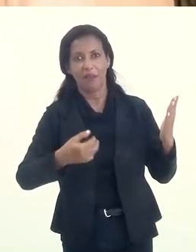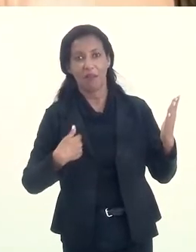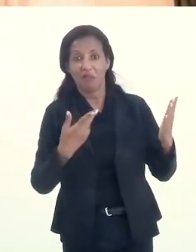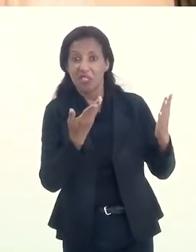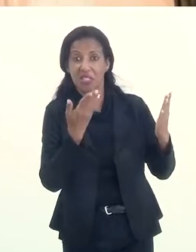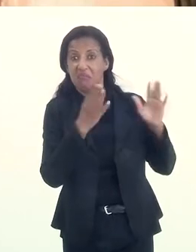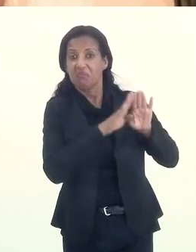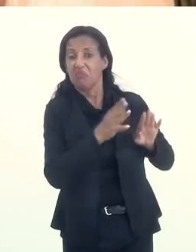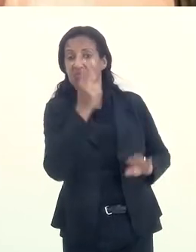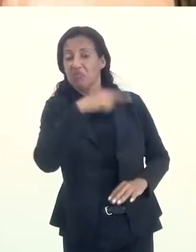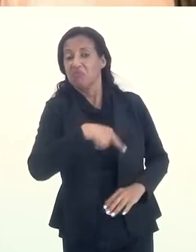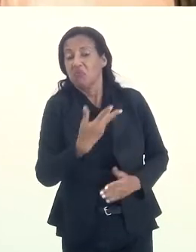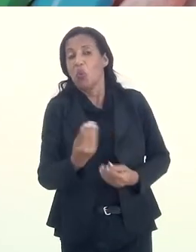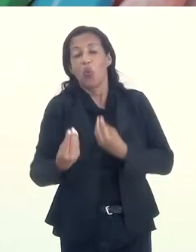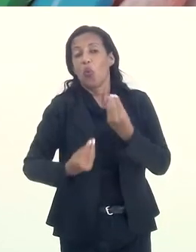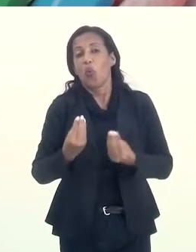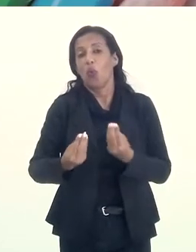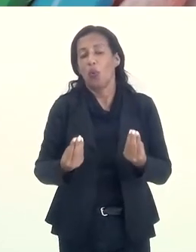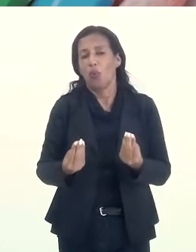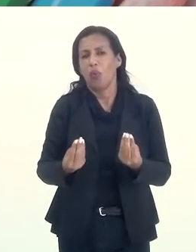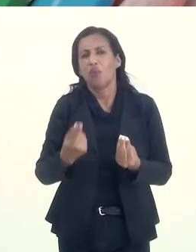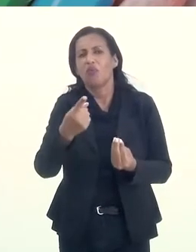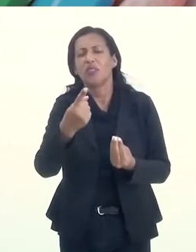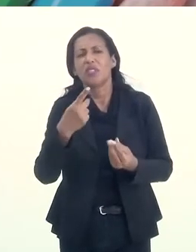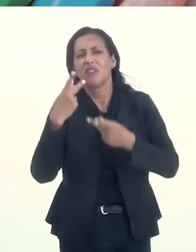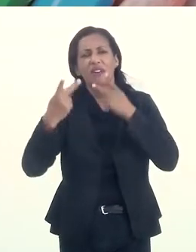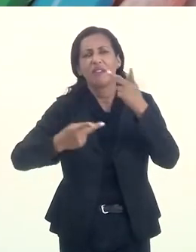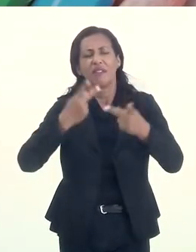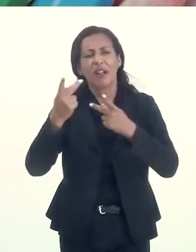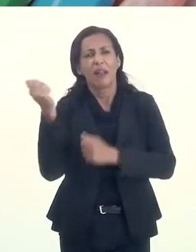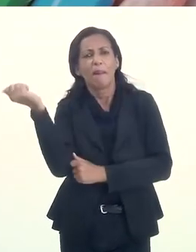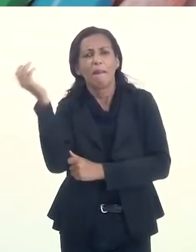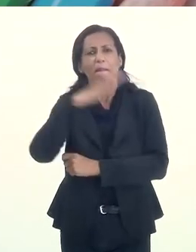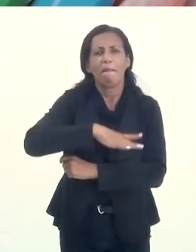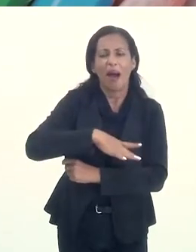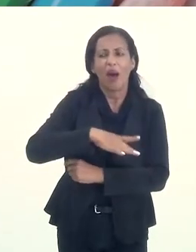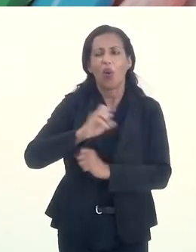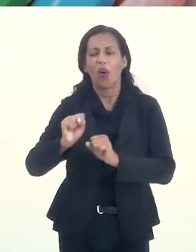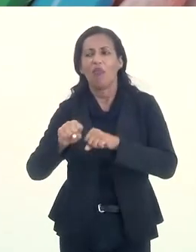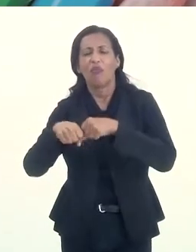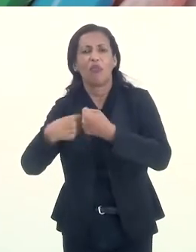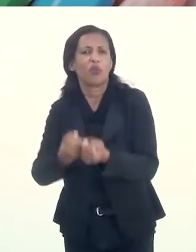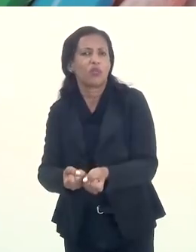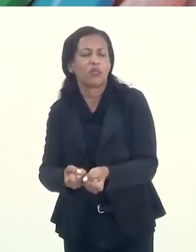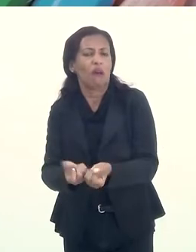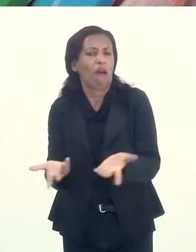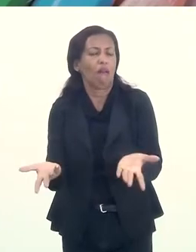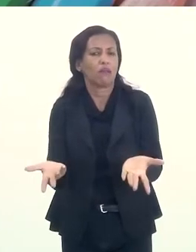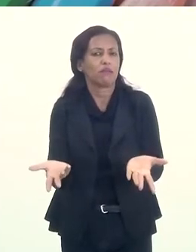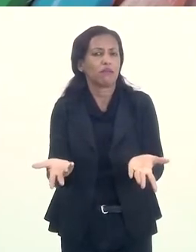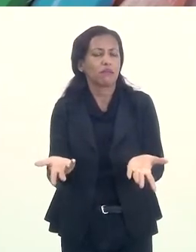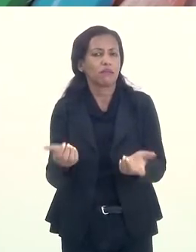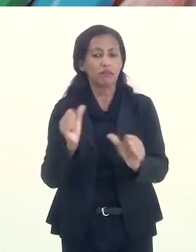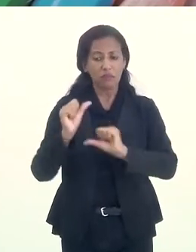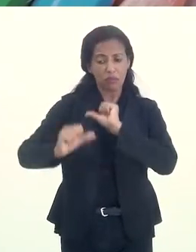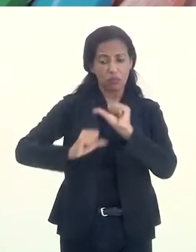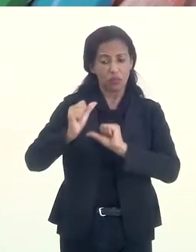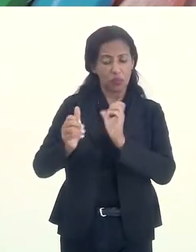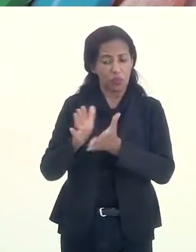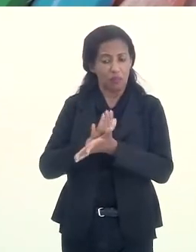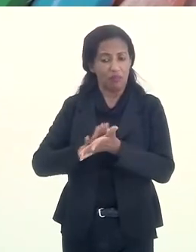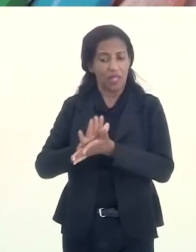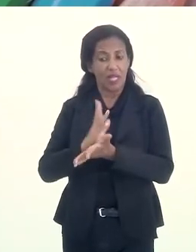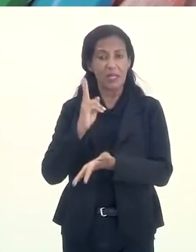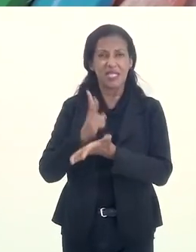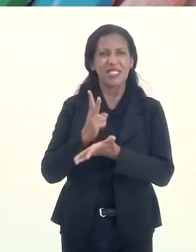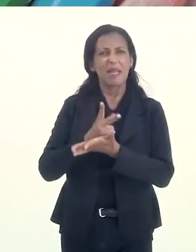gosta. Com certeza. Até porque como você pode criticar, reforçar, se você tiver que, não for mudar